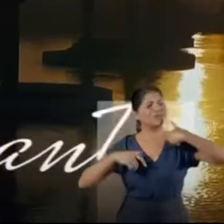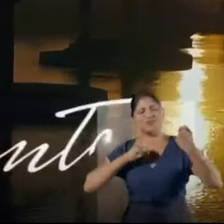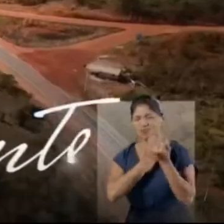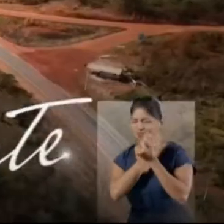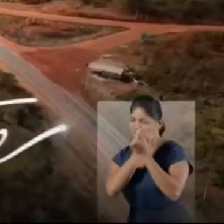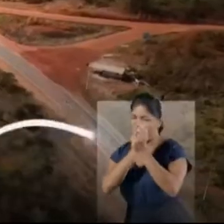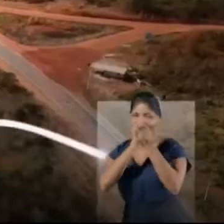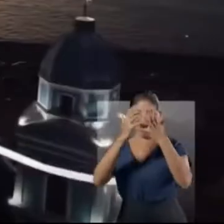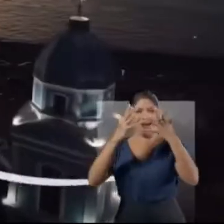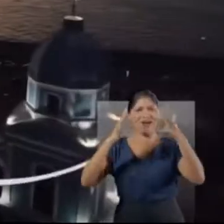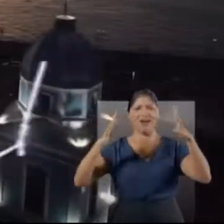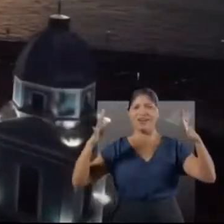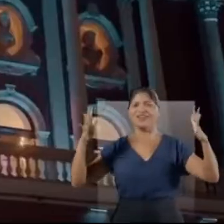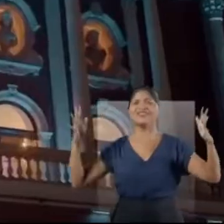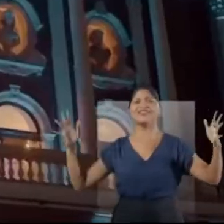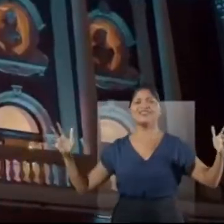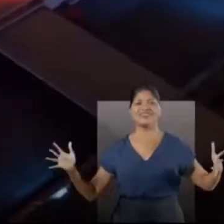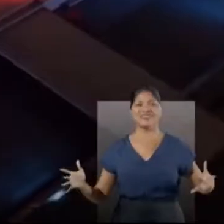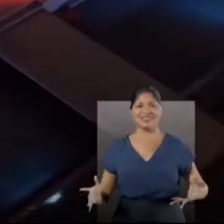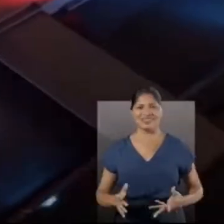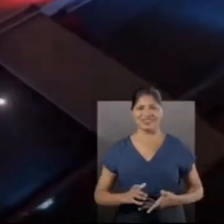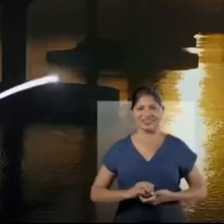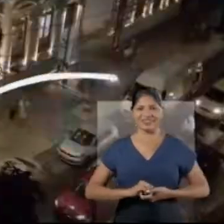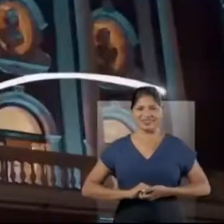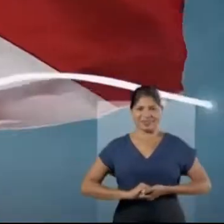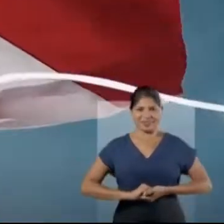deslumbrante beleza